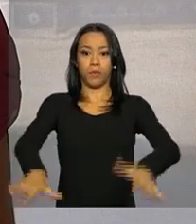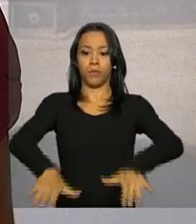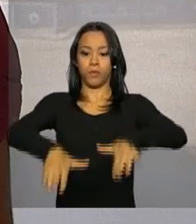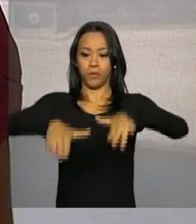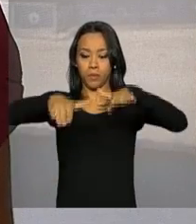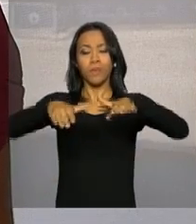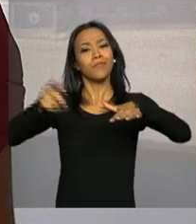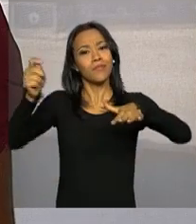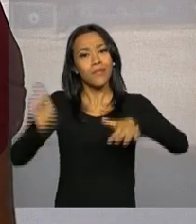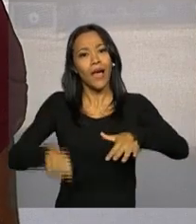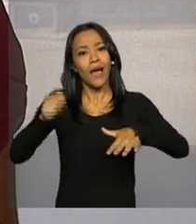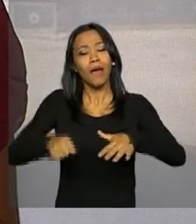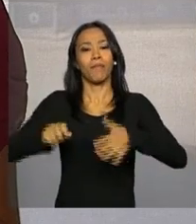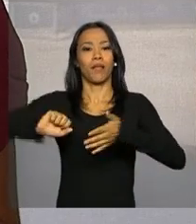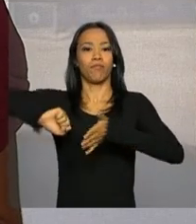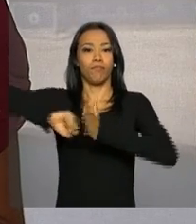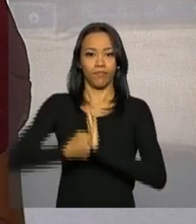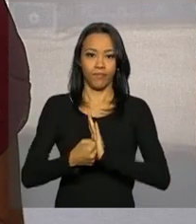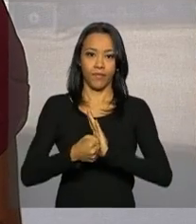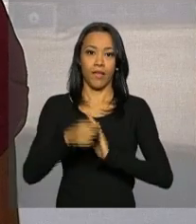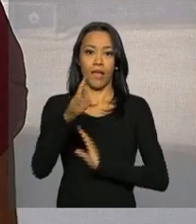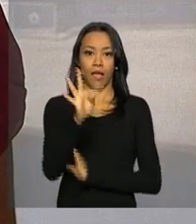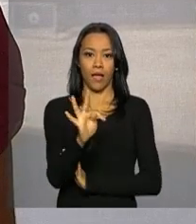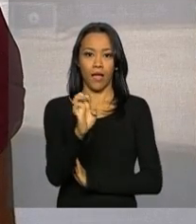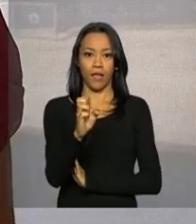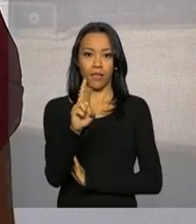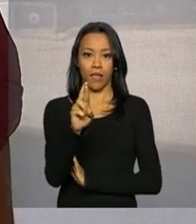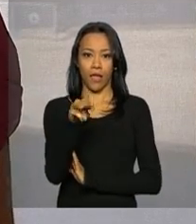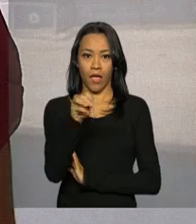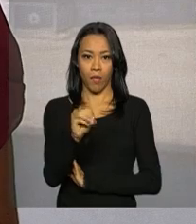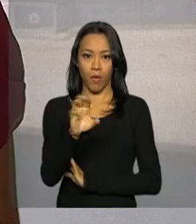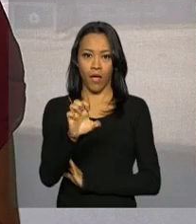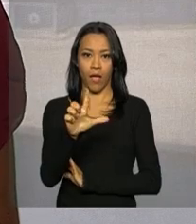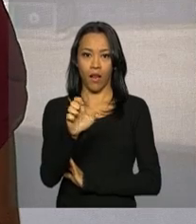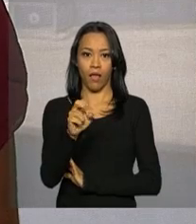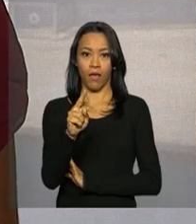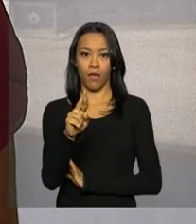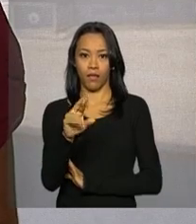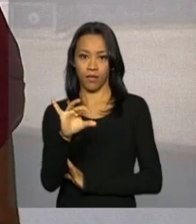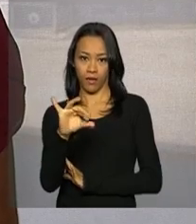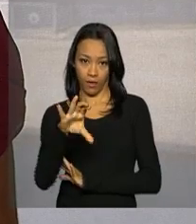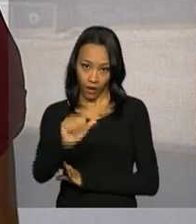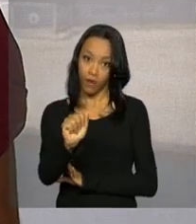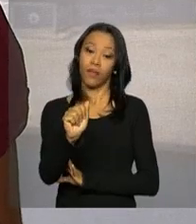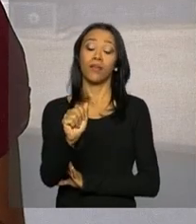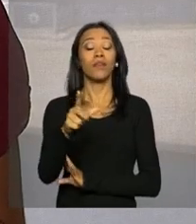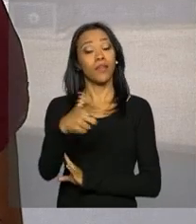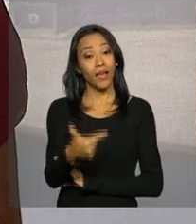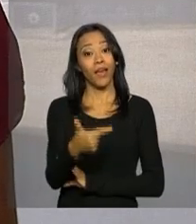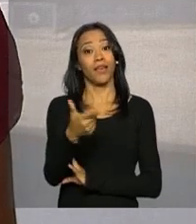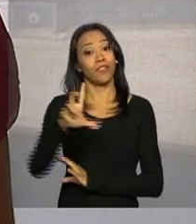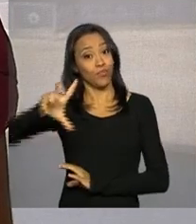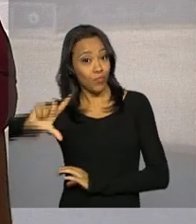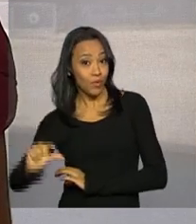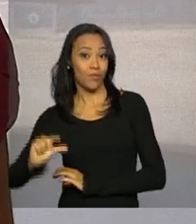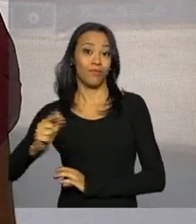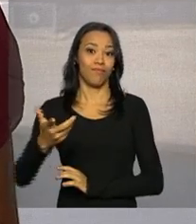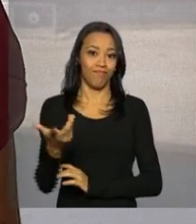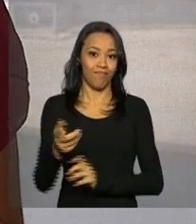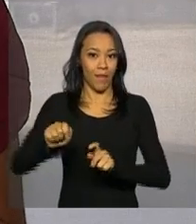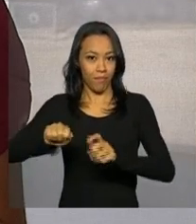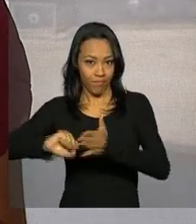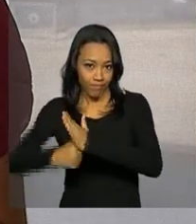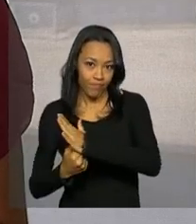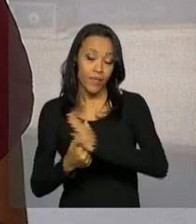desligar as termoelétricas, que custam mais caro para gerar energia, o que levou aí ao aumento na conta de luz. Bom, então,